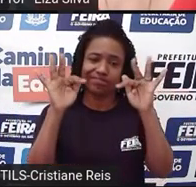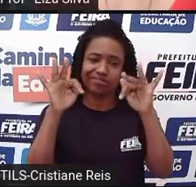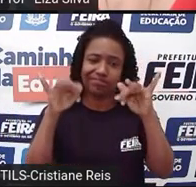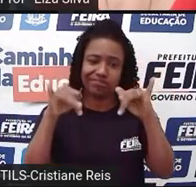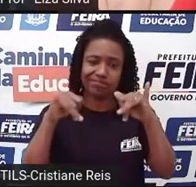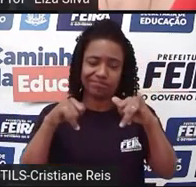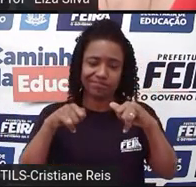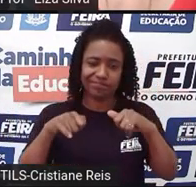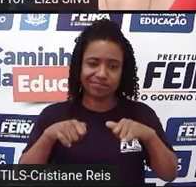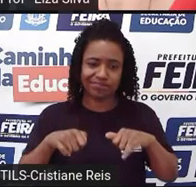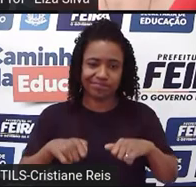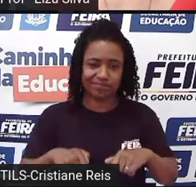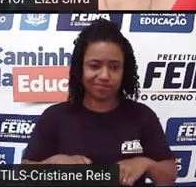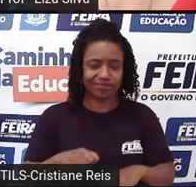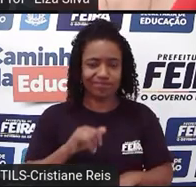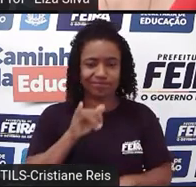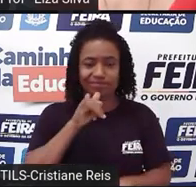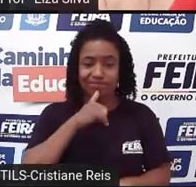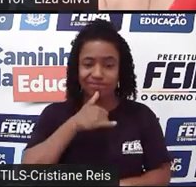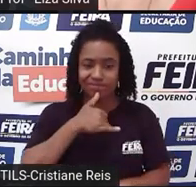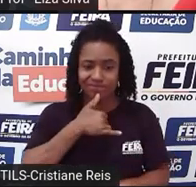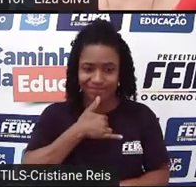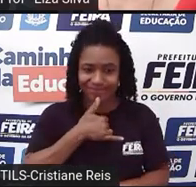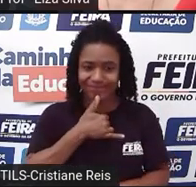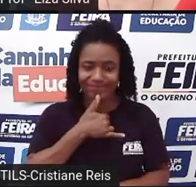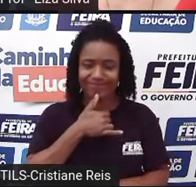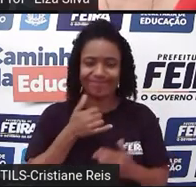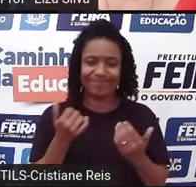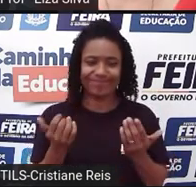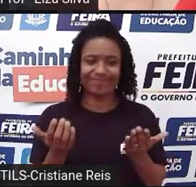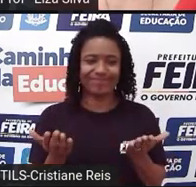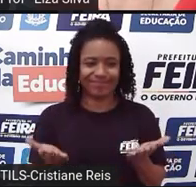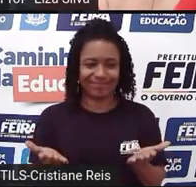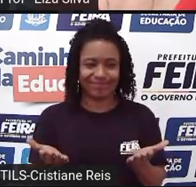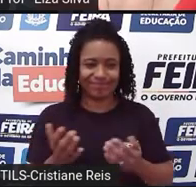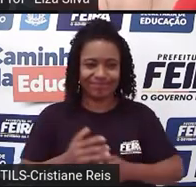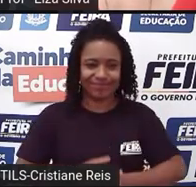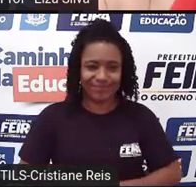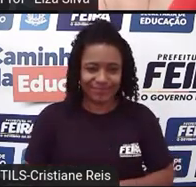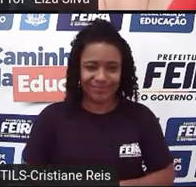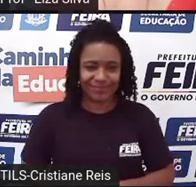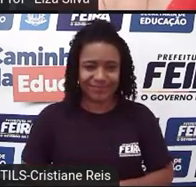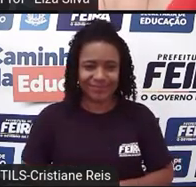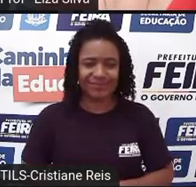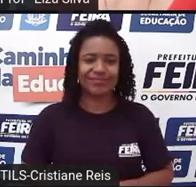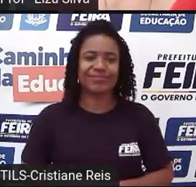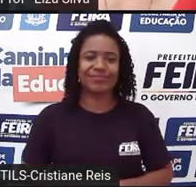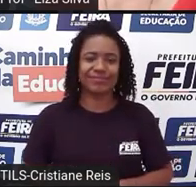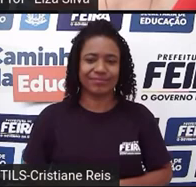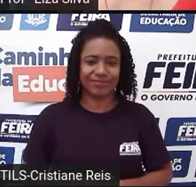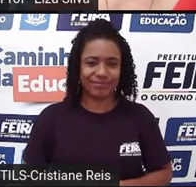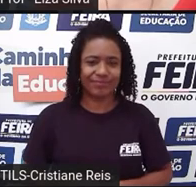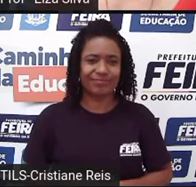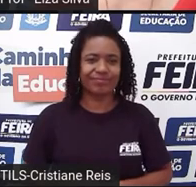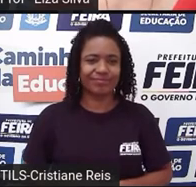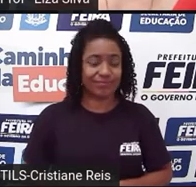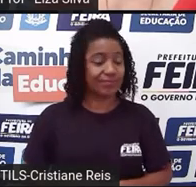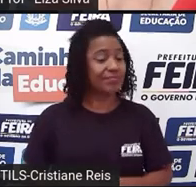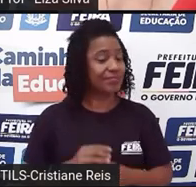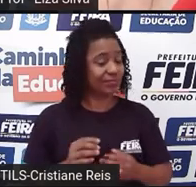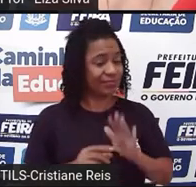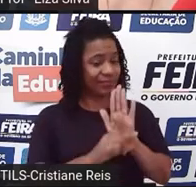história de Romeu and Juliet. Ok? Writing by William Shakespeare.